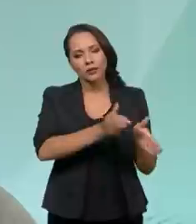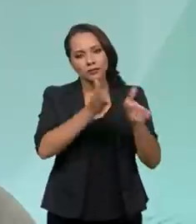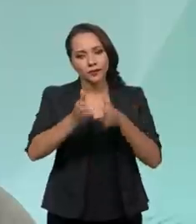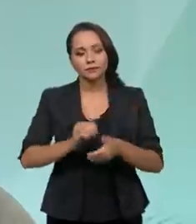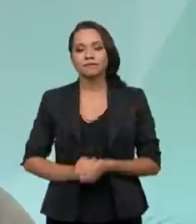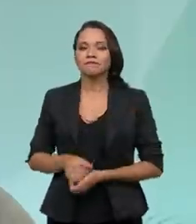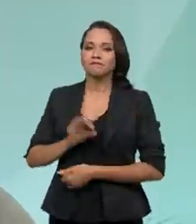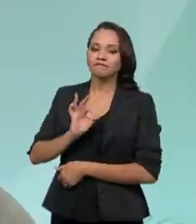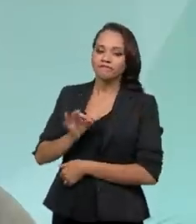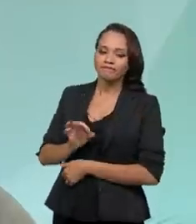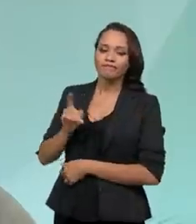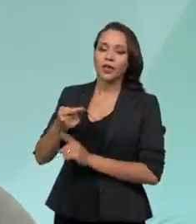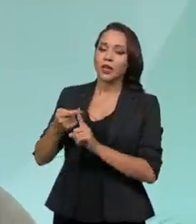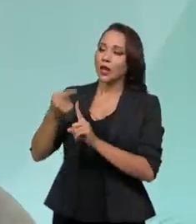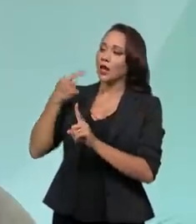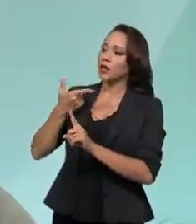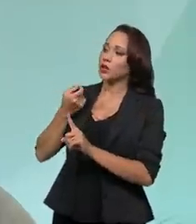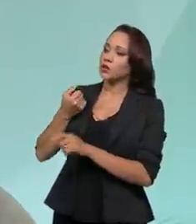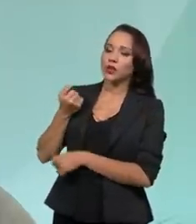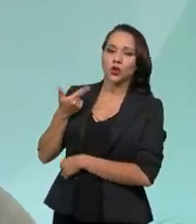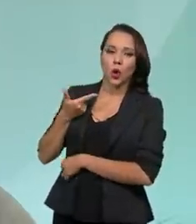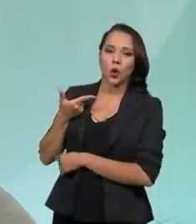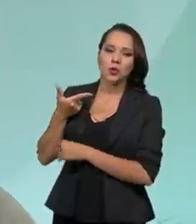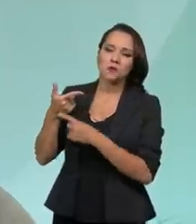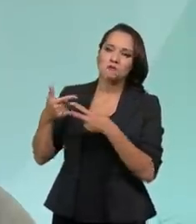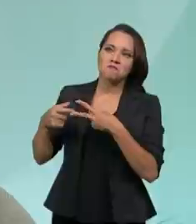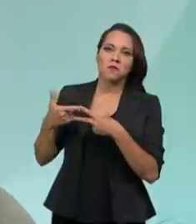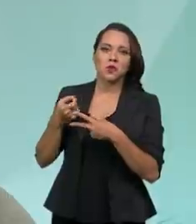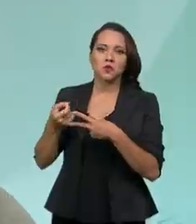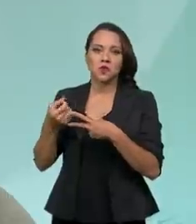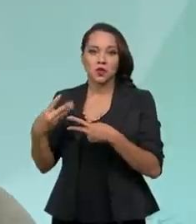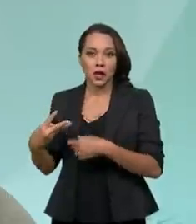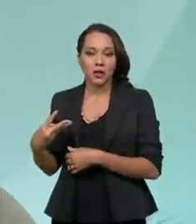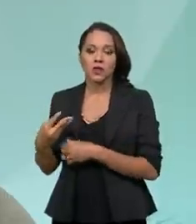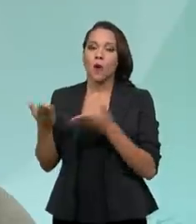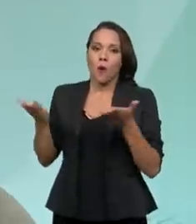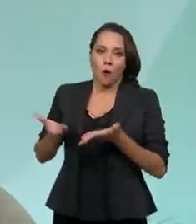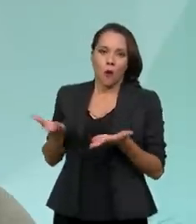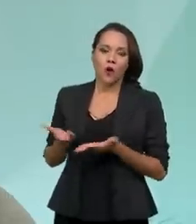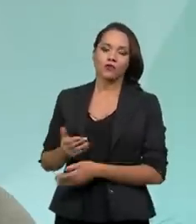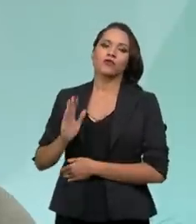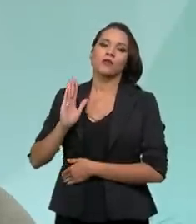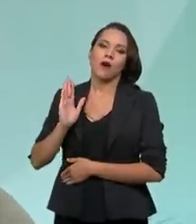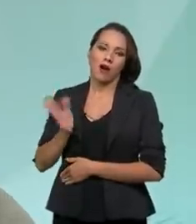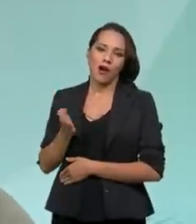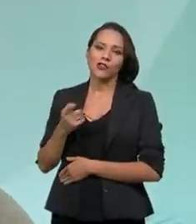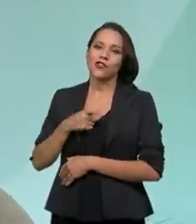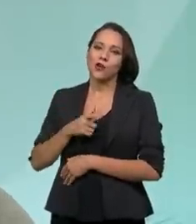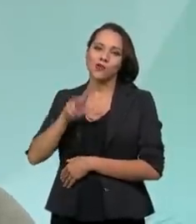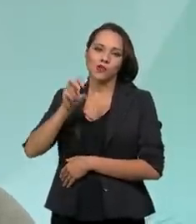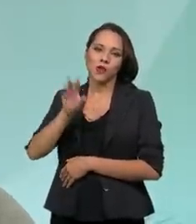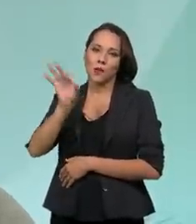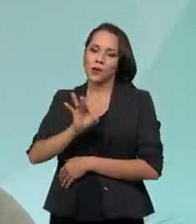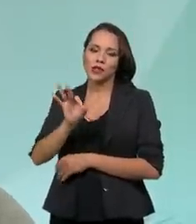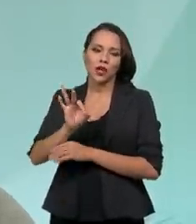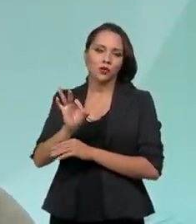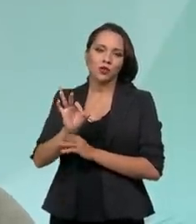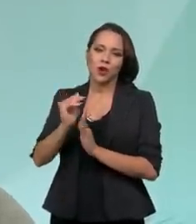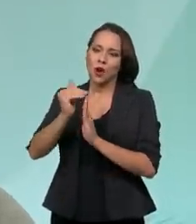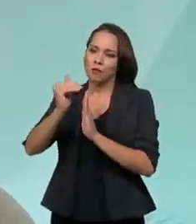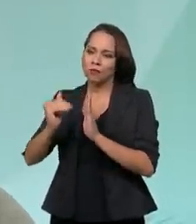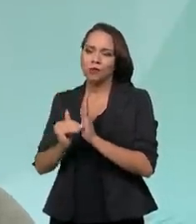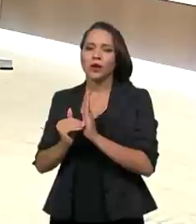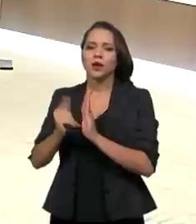vivemos lá no idos de 2012, 2013, hoje nós estamos praticamente com a metade dos recursos que eram